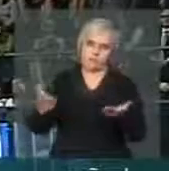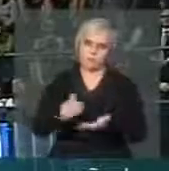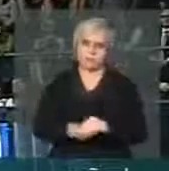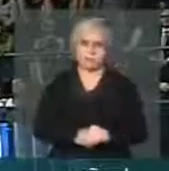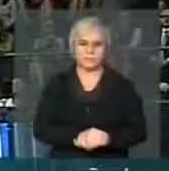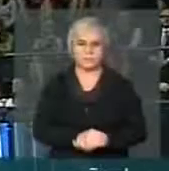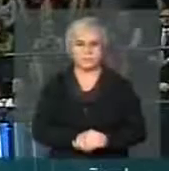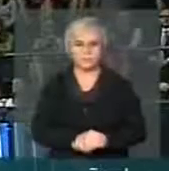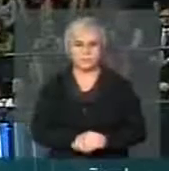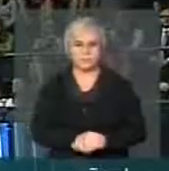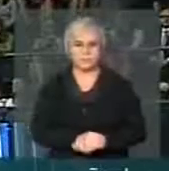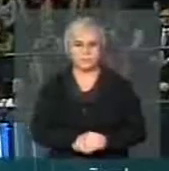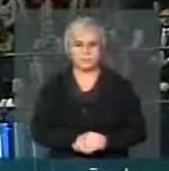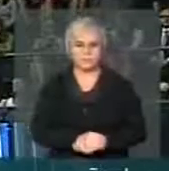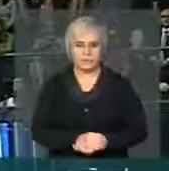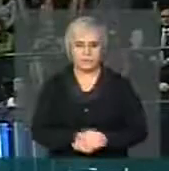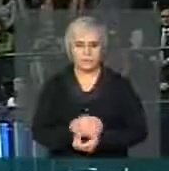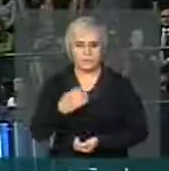Aplausos